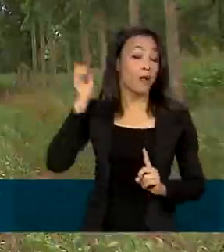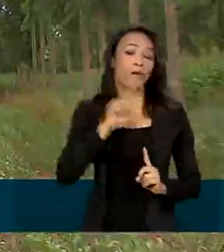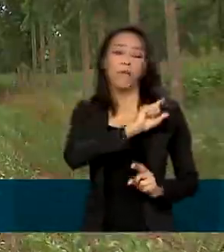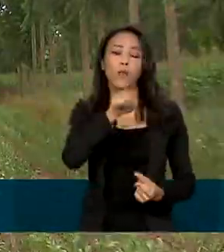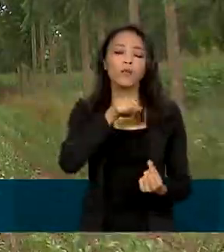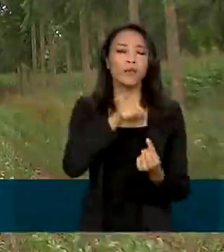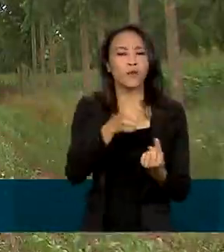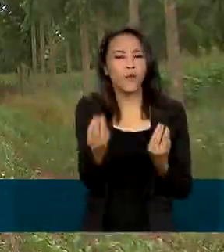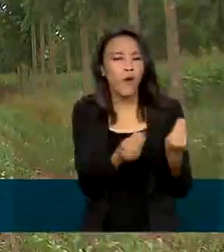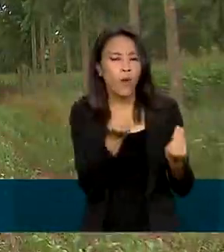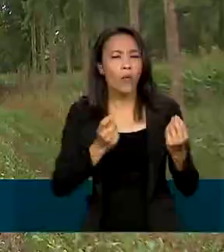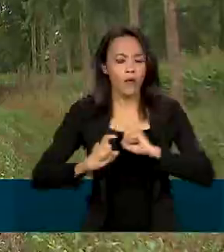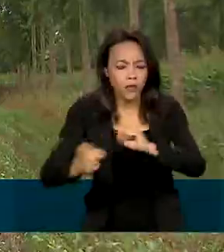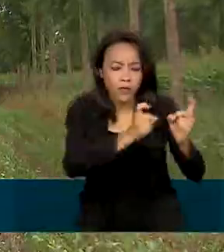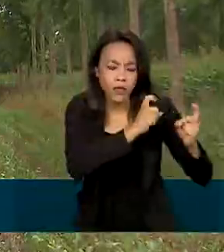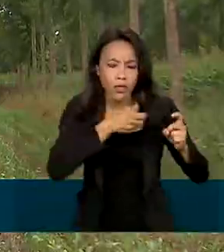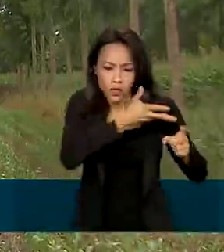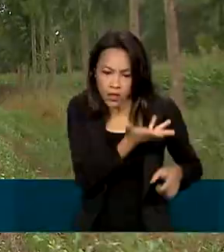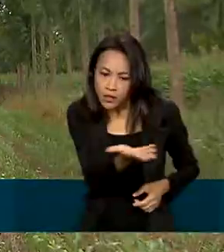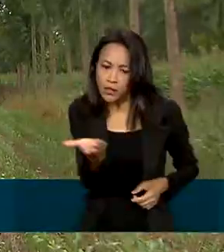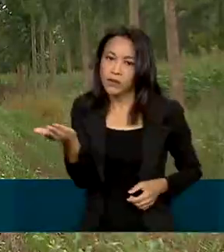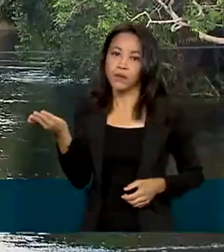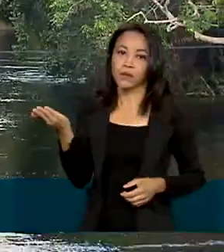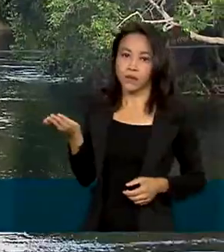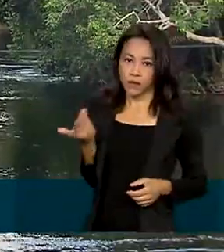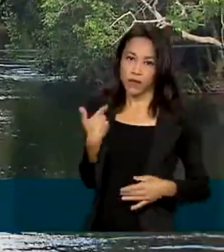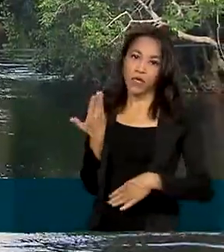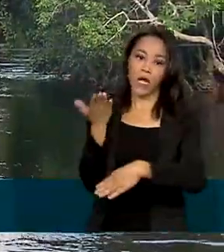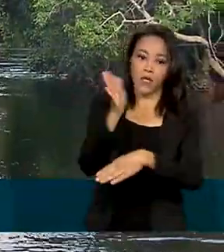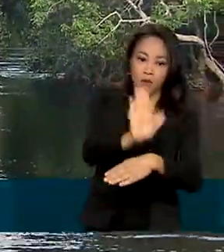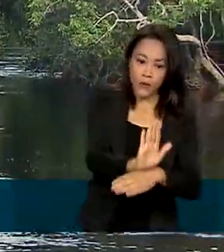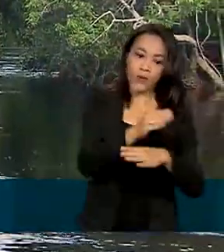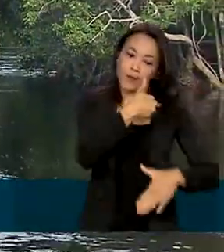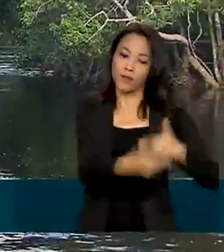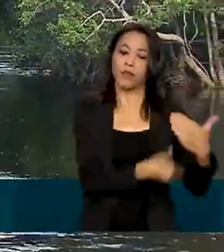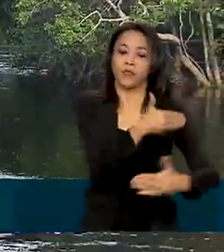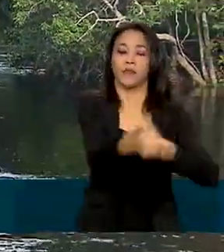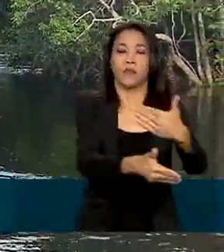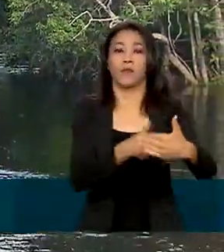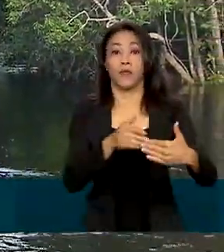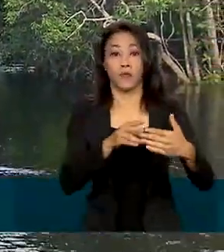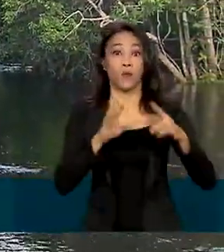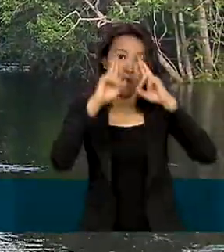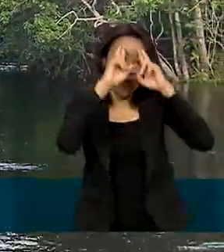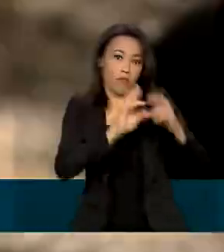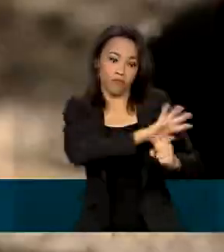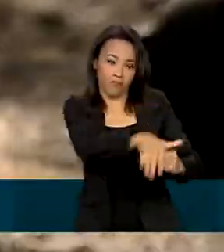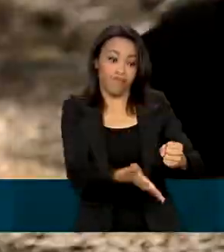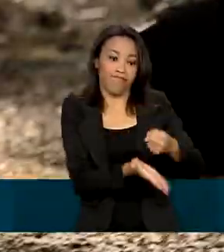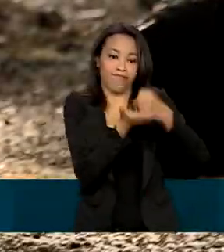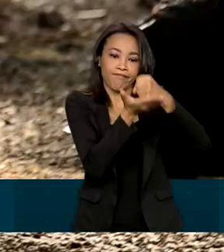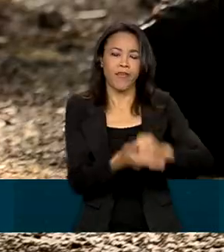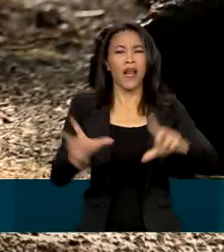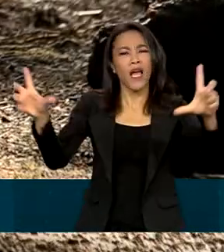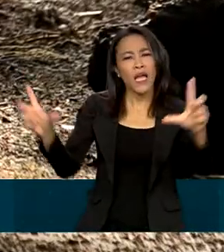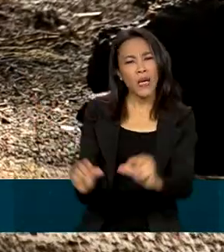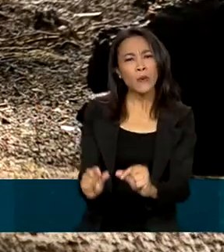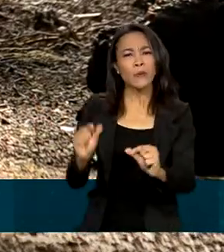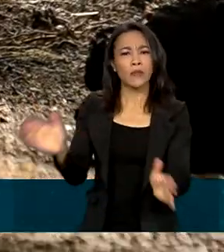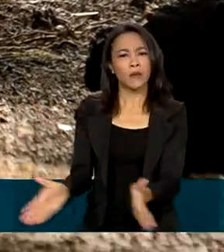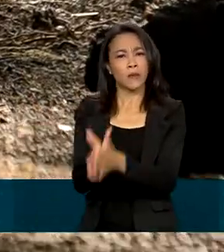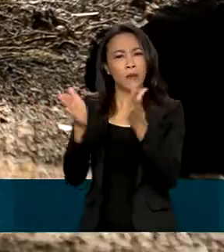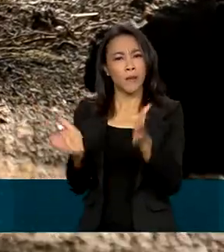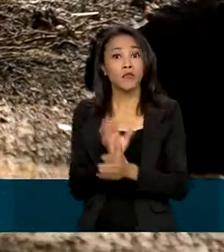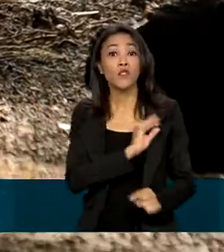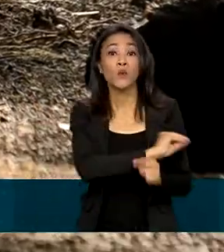a gestão da terra e das florestas e ajudá-los no desenvolvimento rural sustentável para reduzir a pobreza e conservar